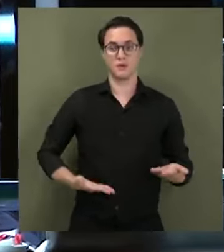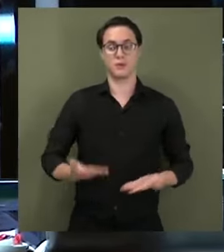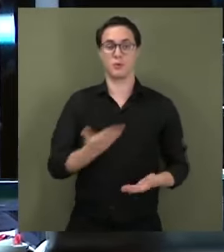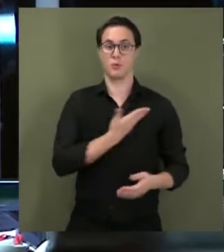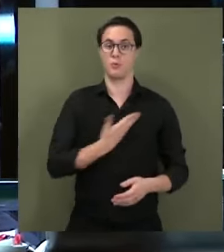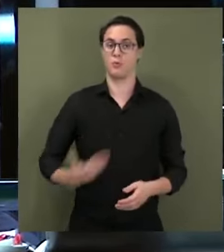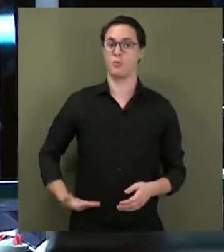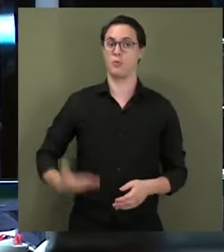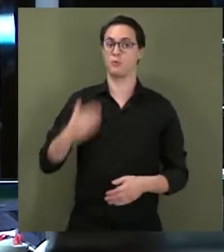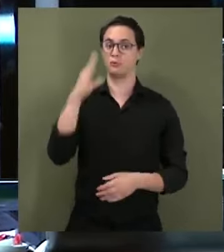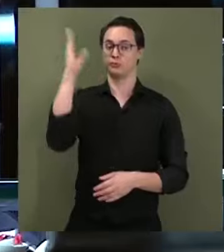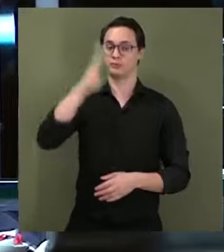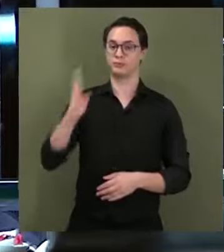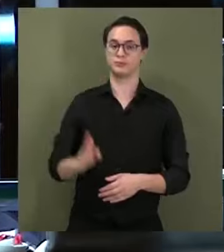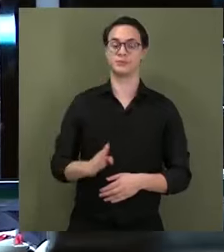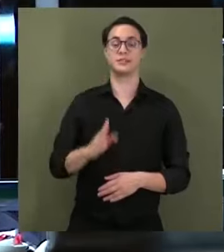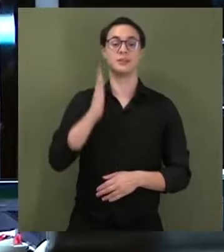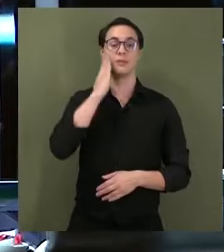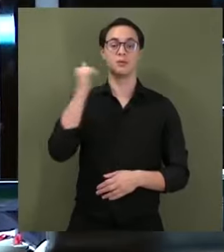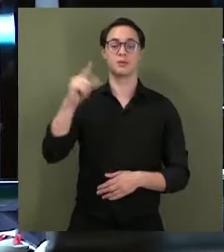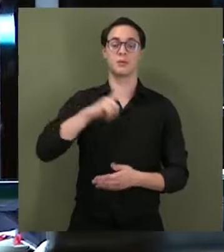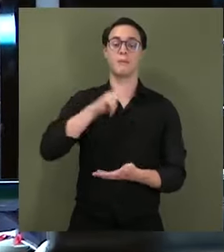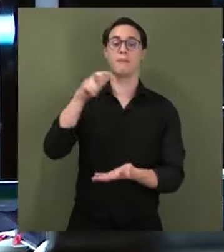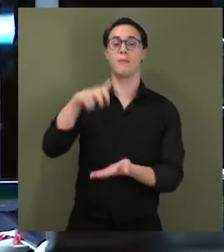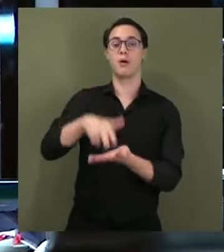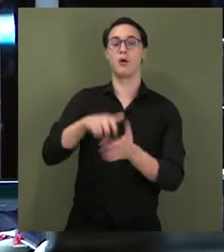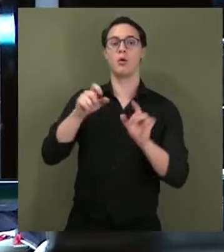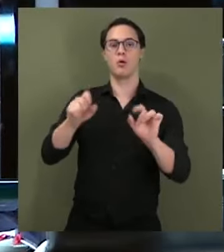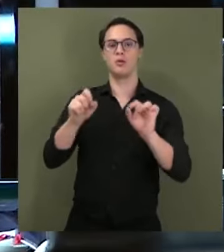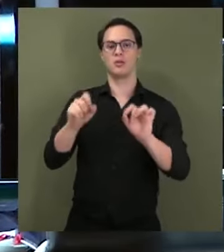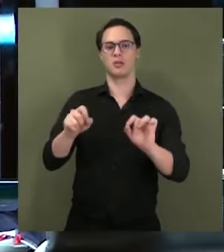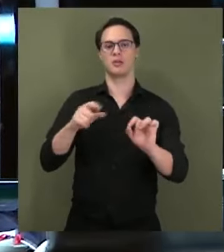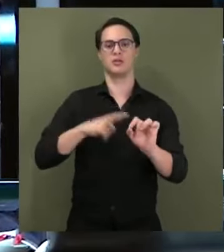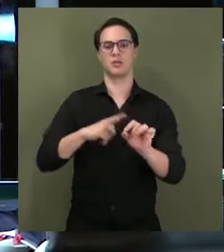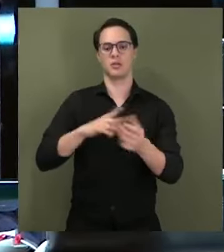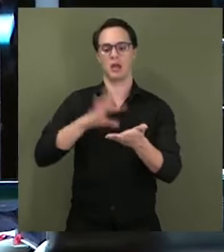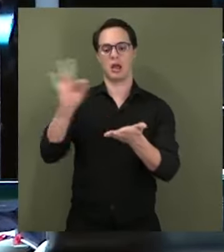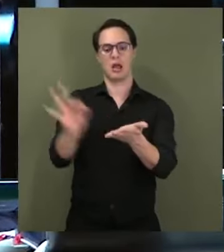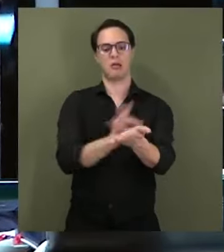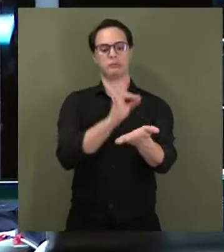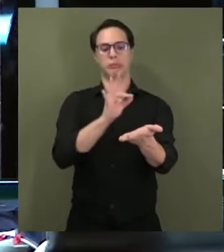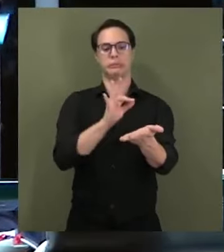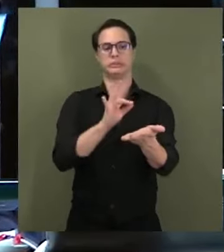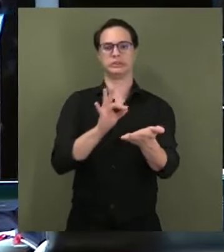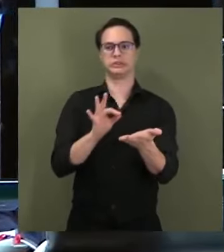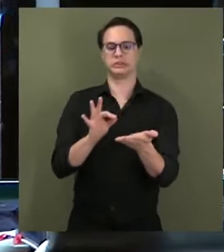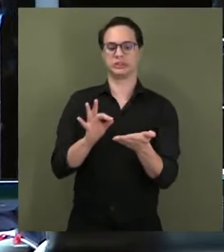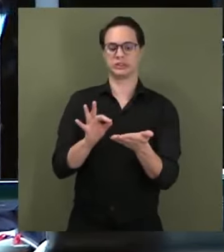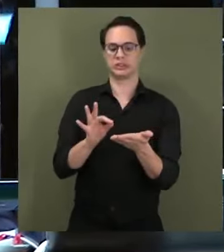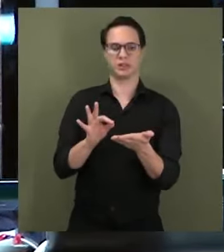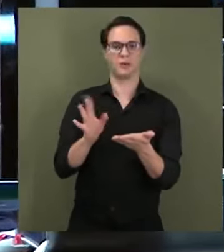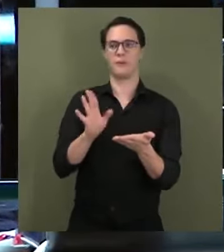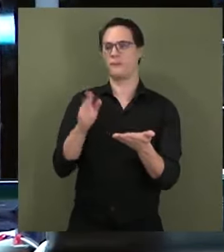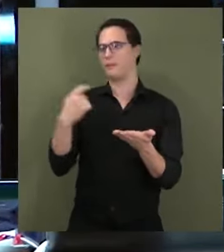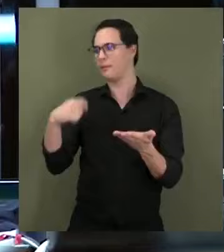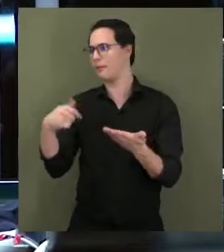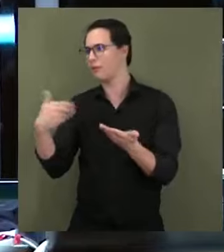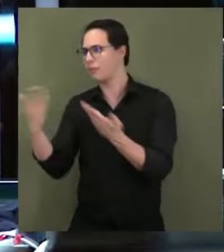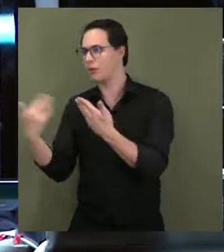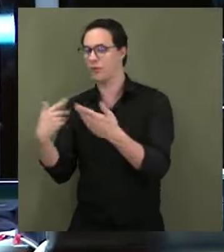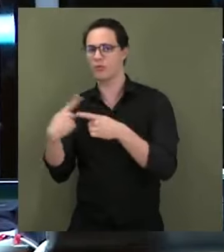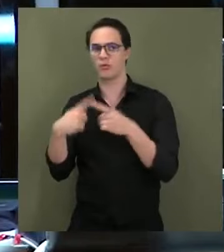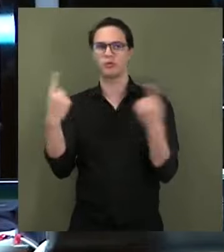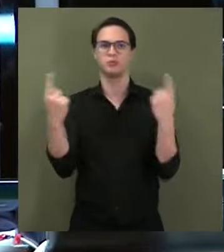do Brasil, sob pena de termo no Brasil um apagão das canetas em que ninguém tem coragem de decidir absolutamente nada, porque se